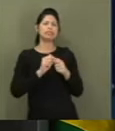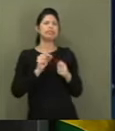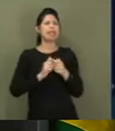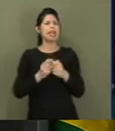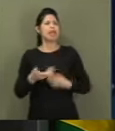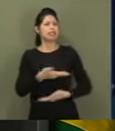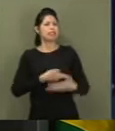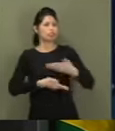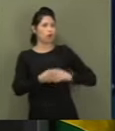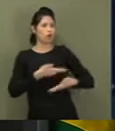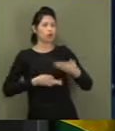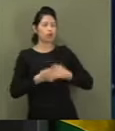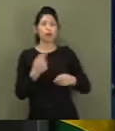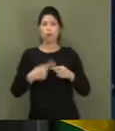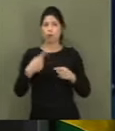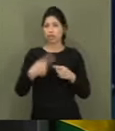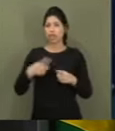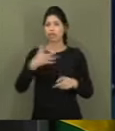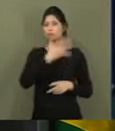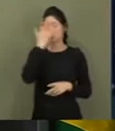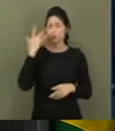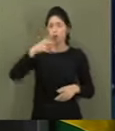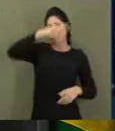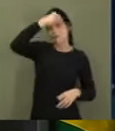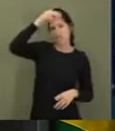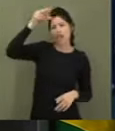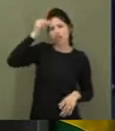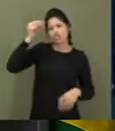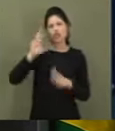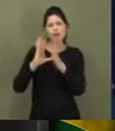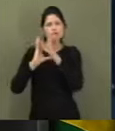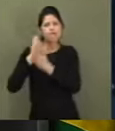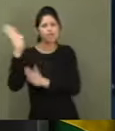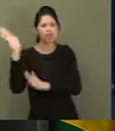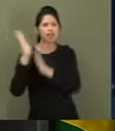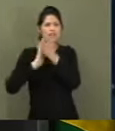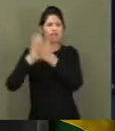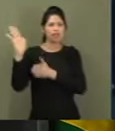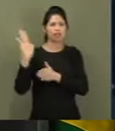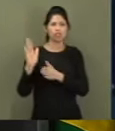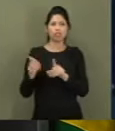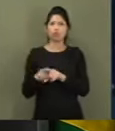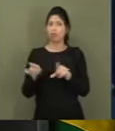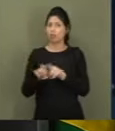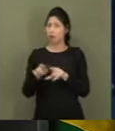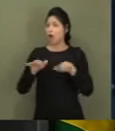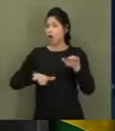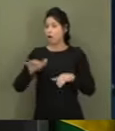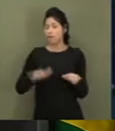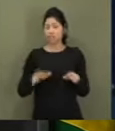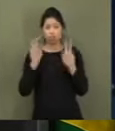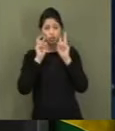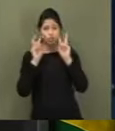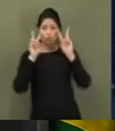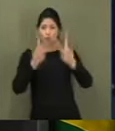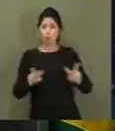é algo estarrecedor e expõe as vísceras